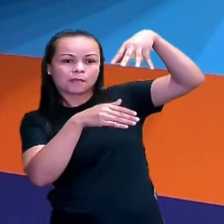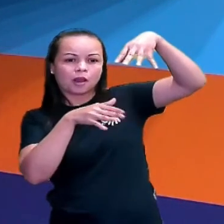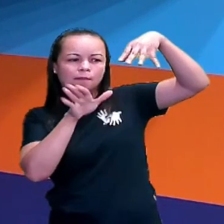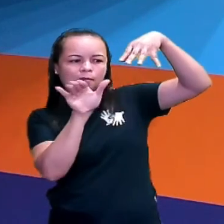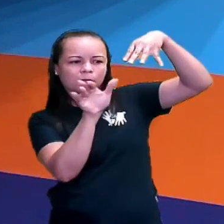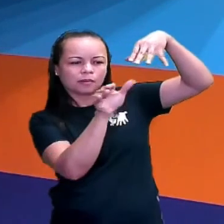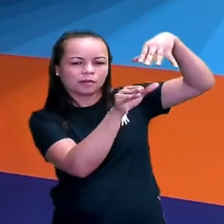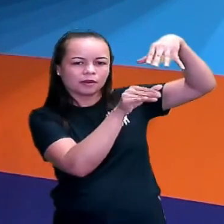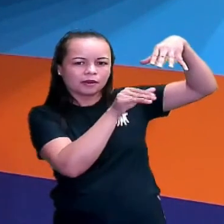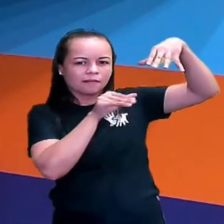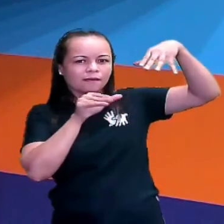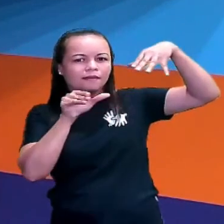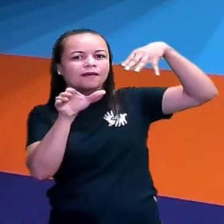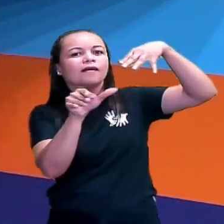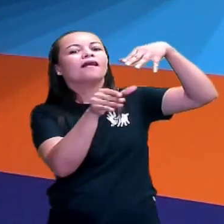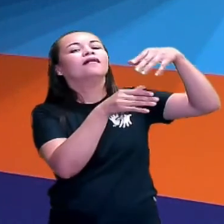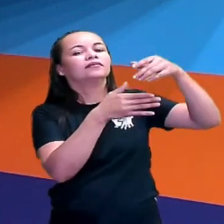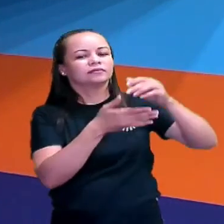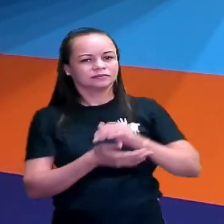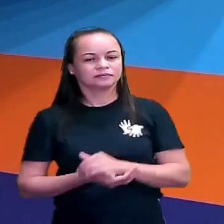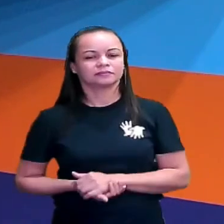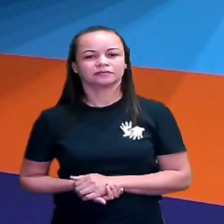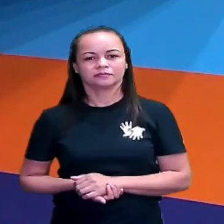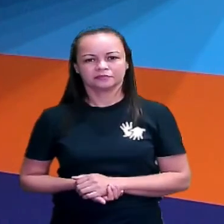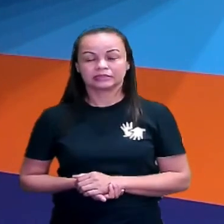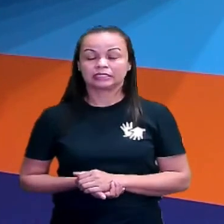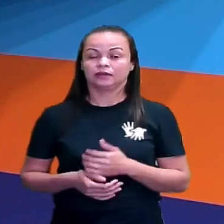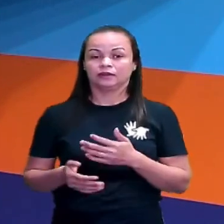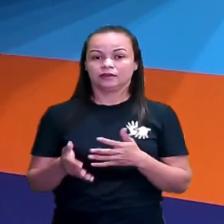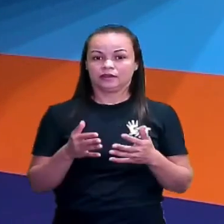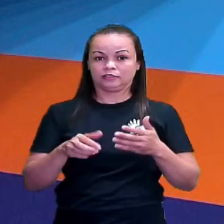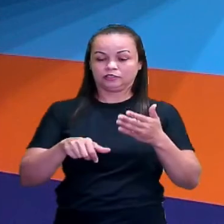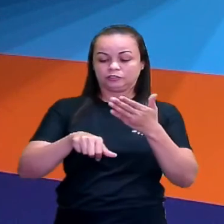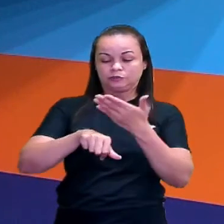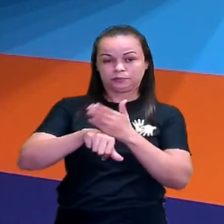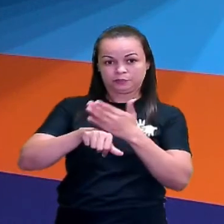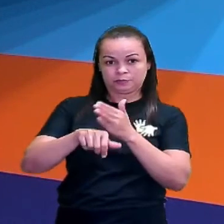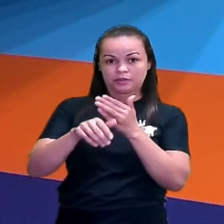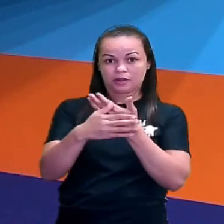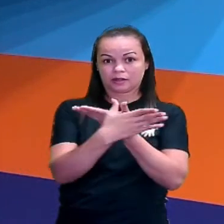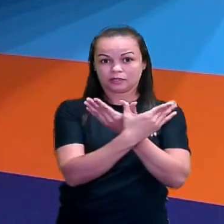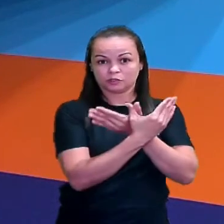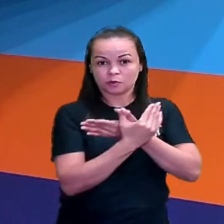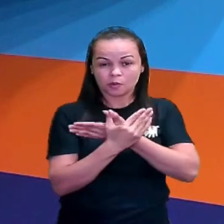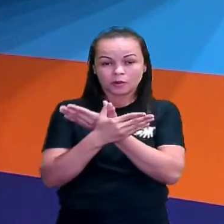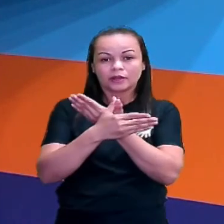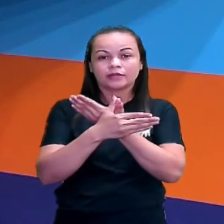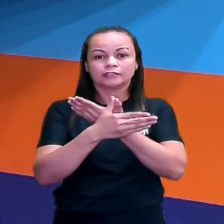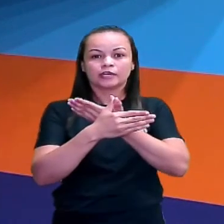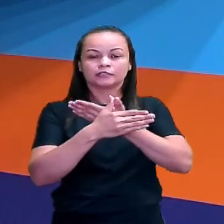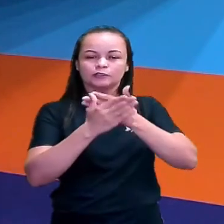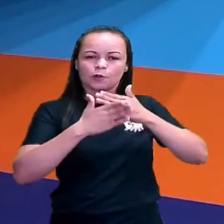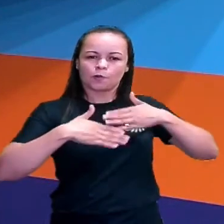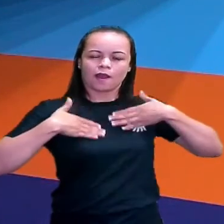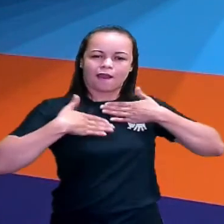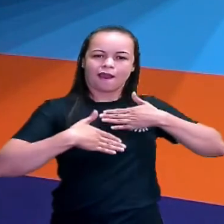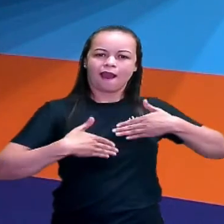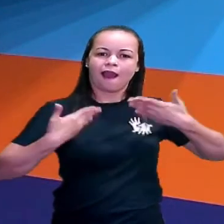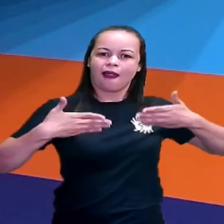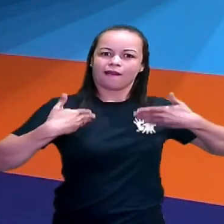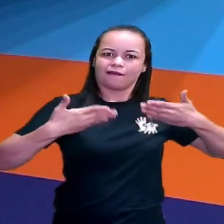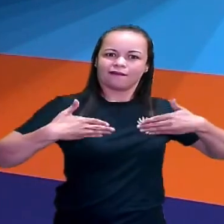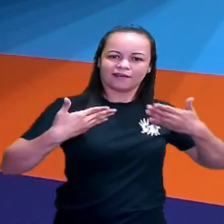borboletas. Borboletas brancas são alegres e francas.